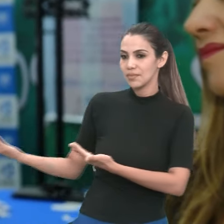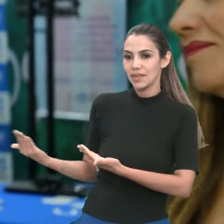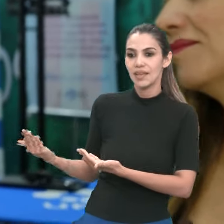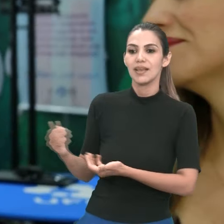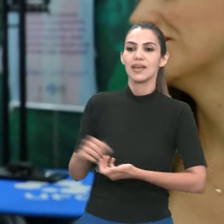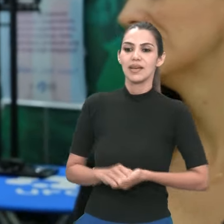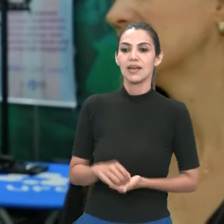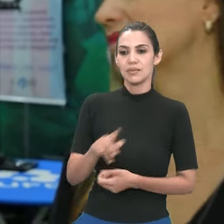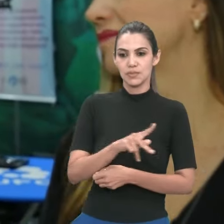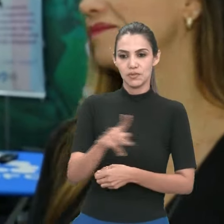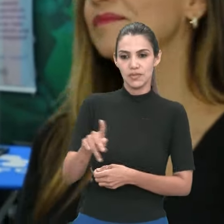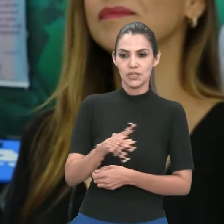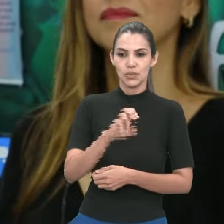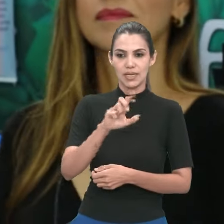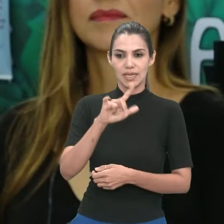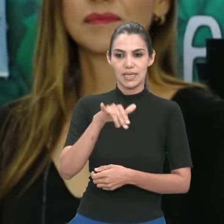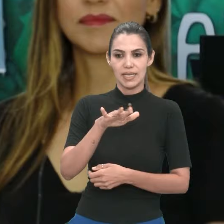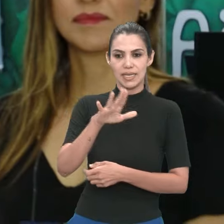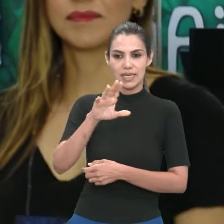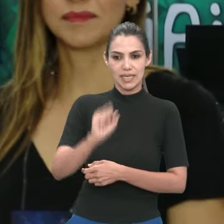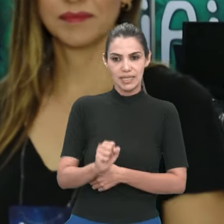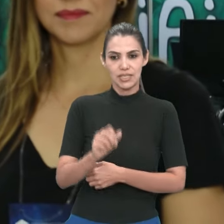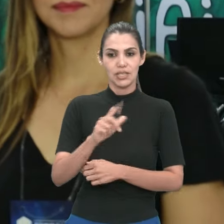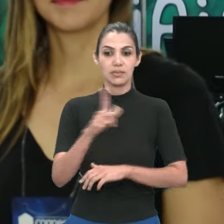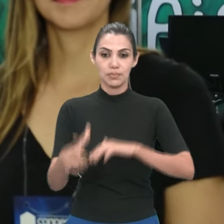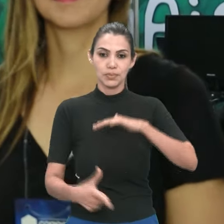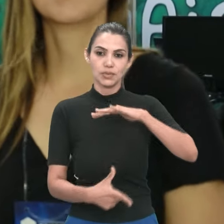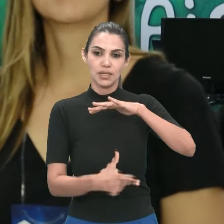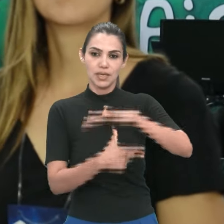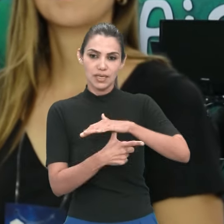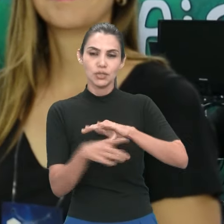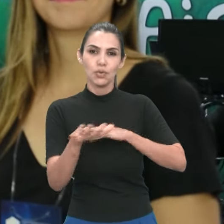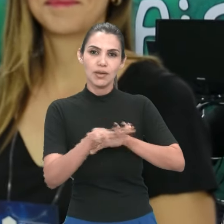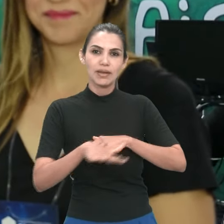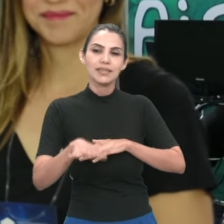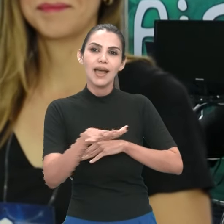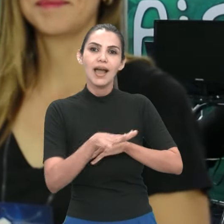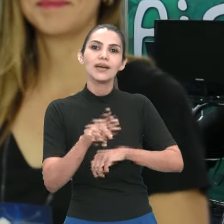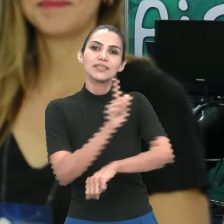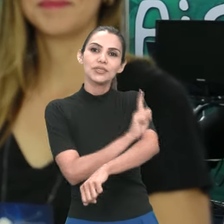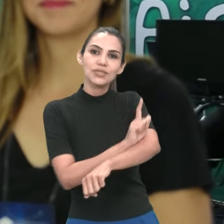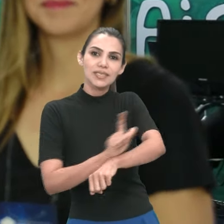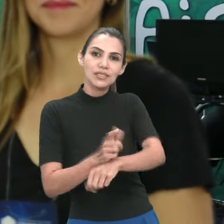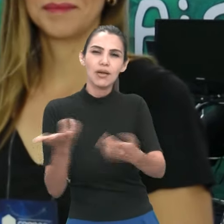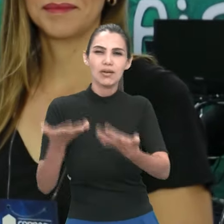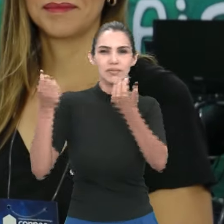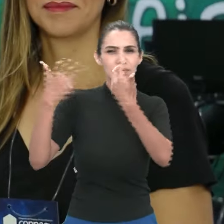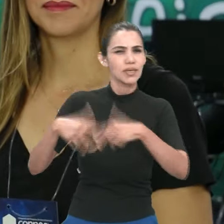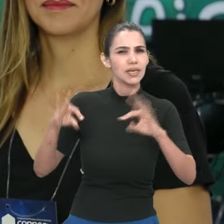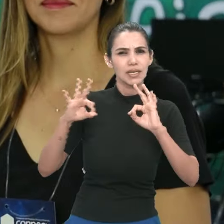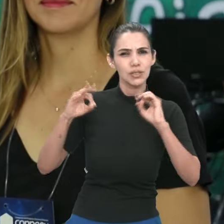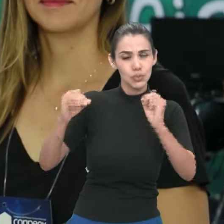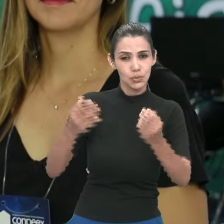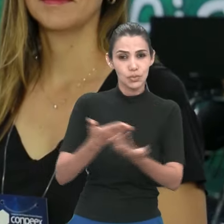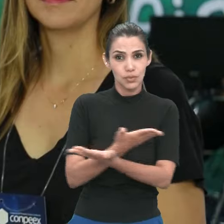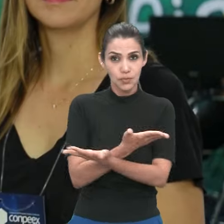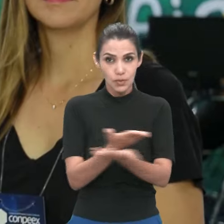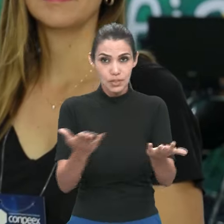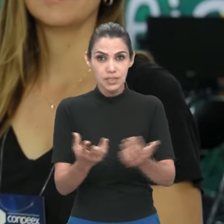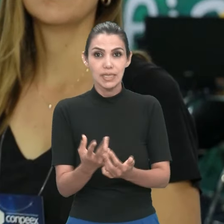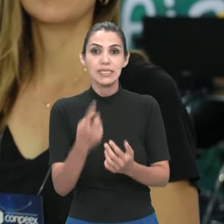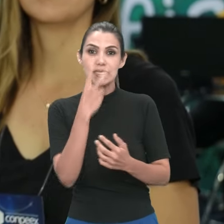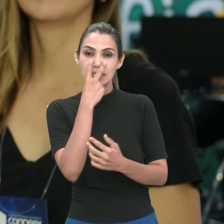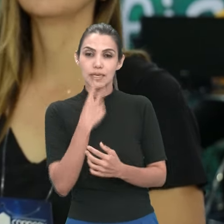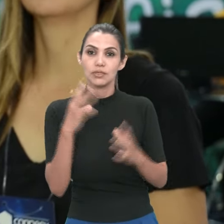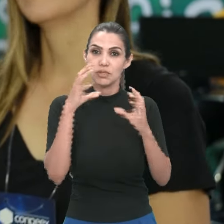Carneiro, que é Pró-Reitora Adjunta de Graduação e vai contar tudo para a gente a partir de agora. Lembrando do nosso público cego de baixa visão,